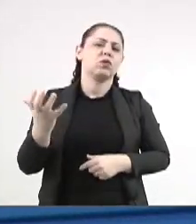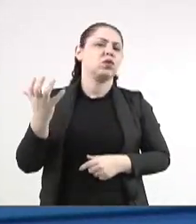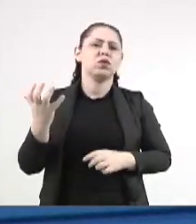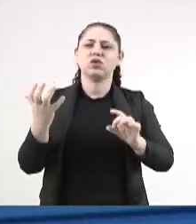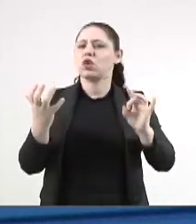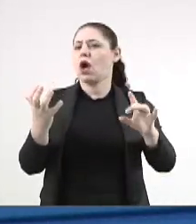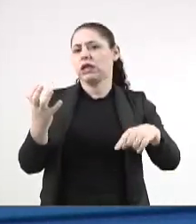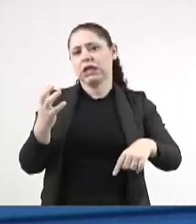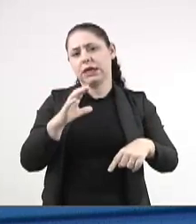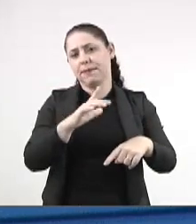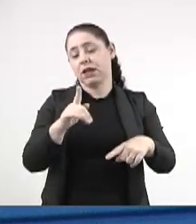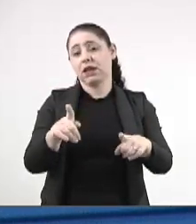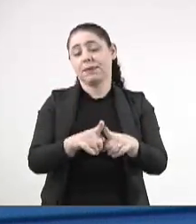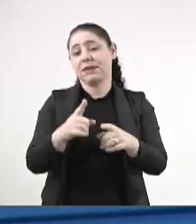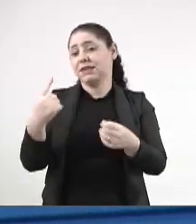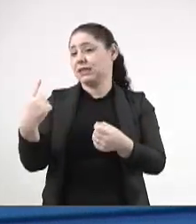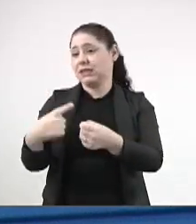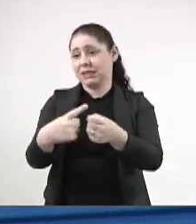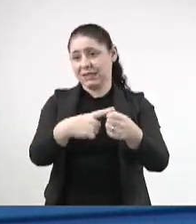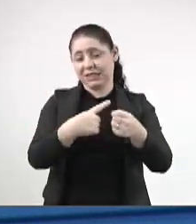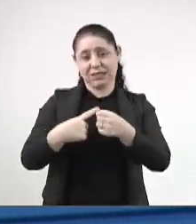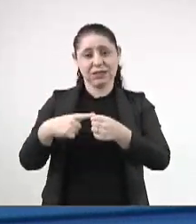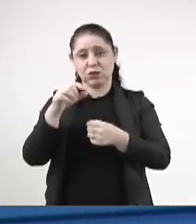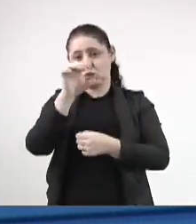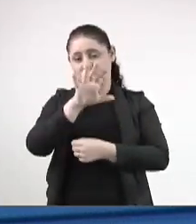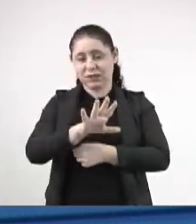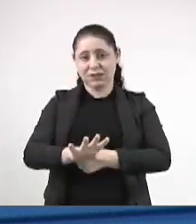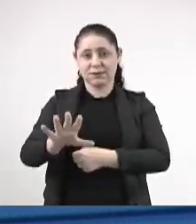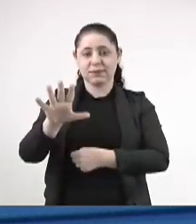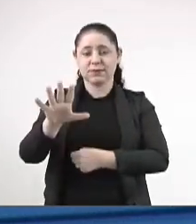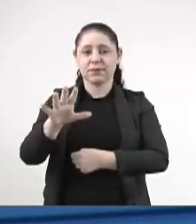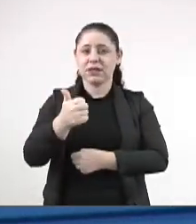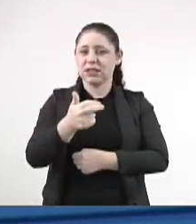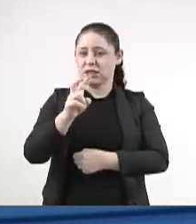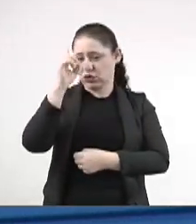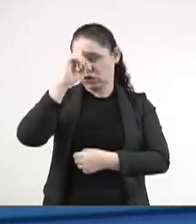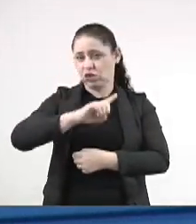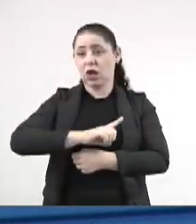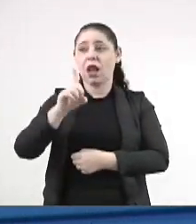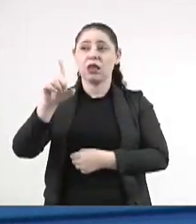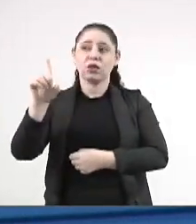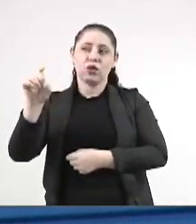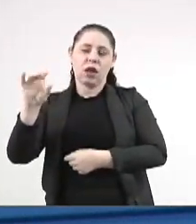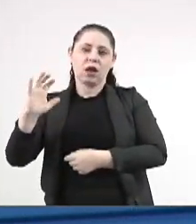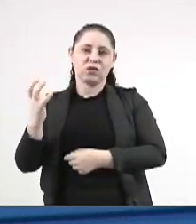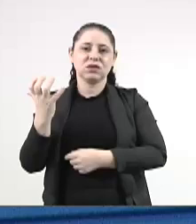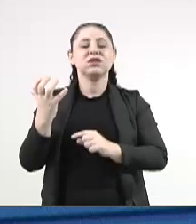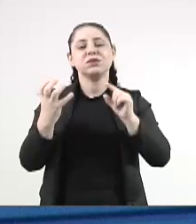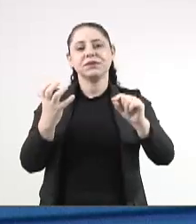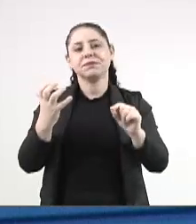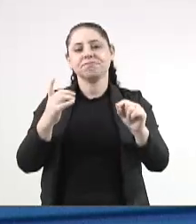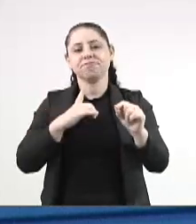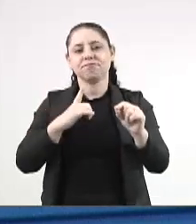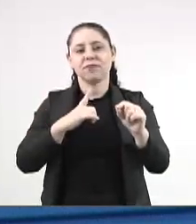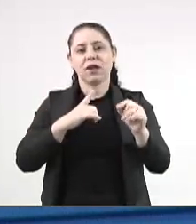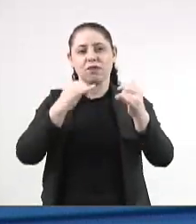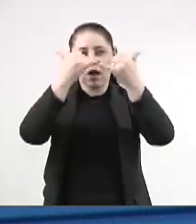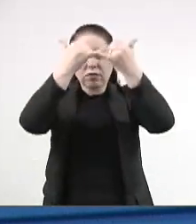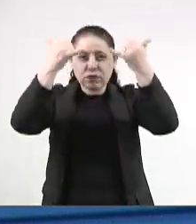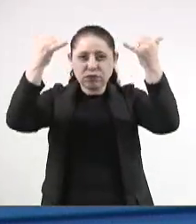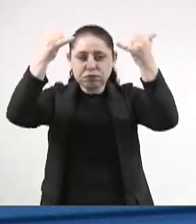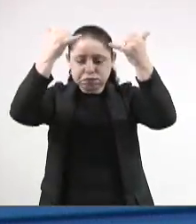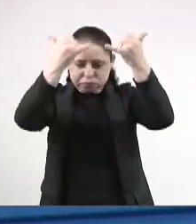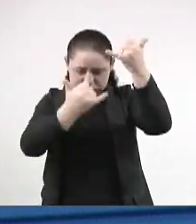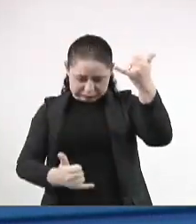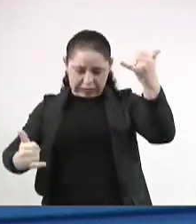não só em Campo Grande, mas também na cidade do interior do Estado. Há cerca de 15 dias lá em Dourado, nós tivemos a ocorrência desses fios soltos